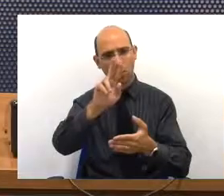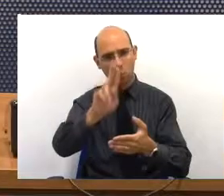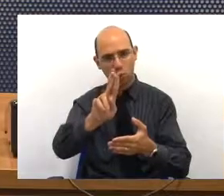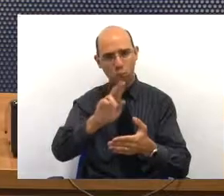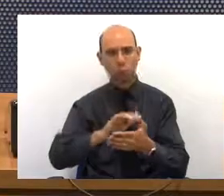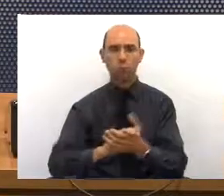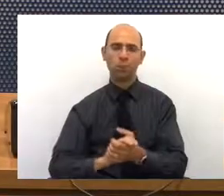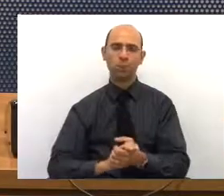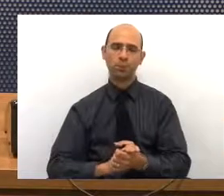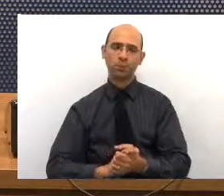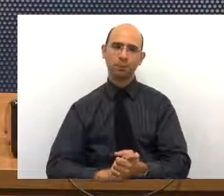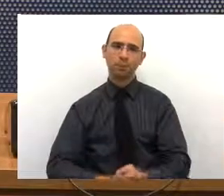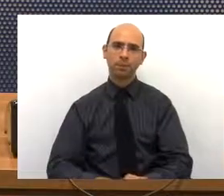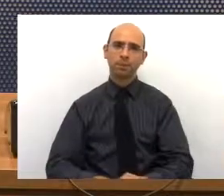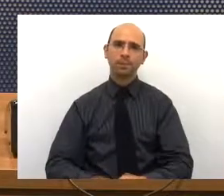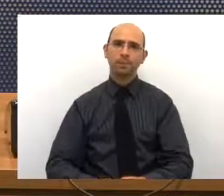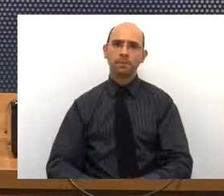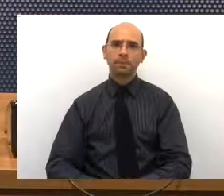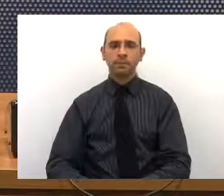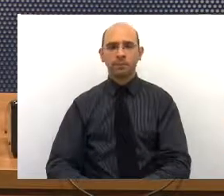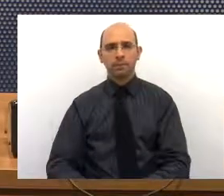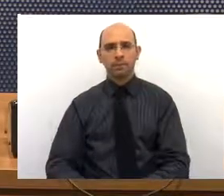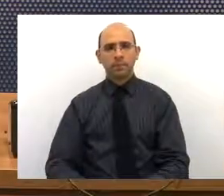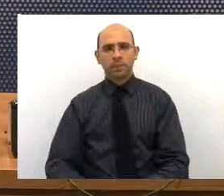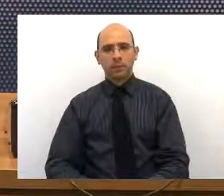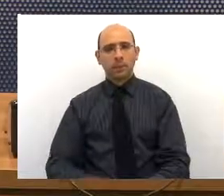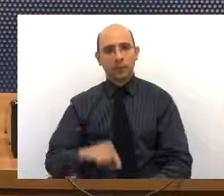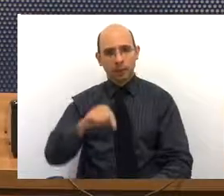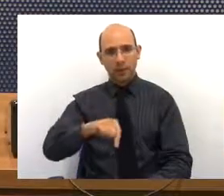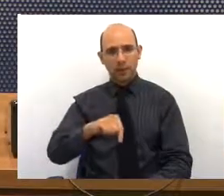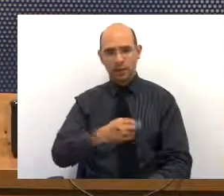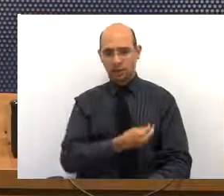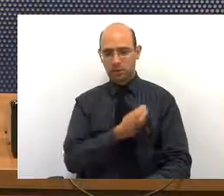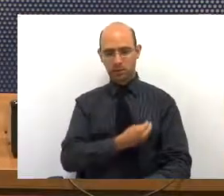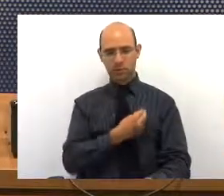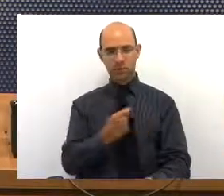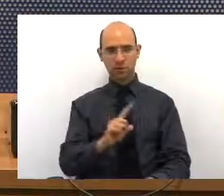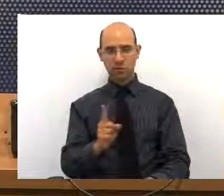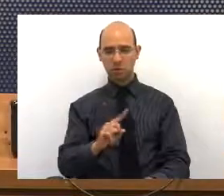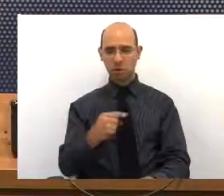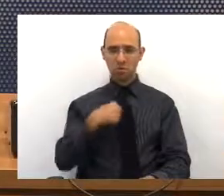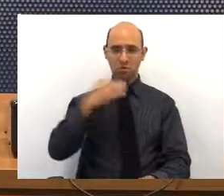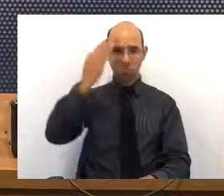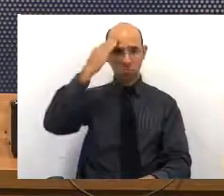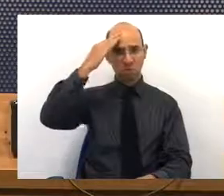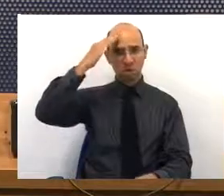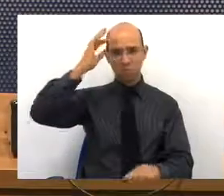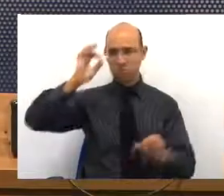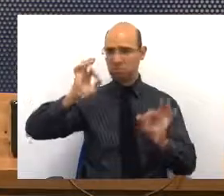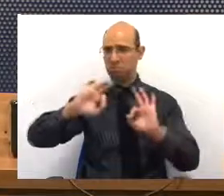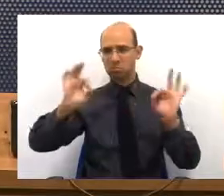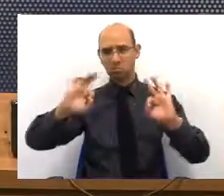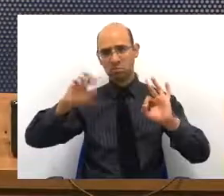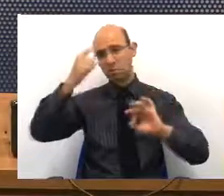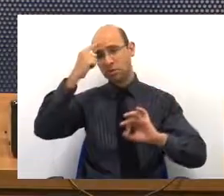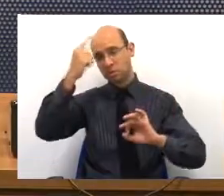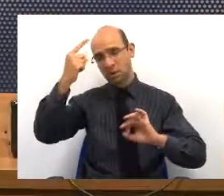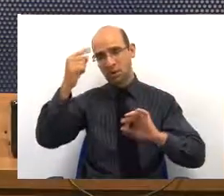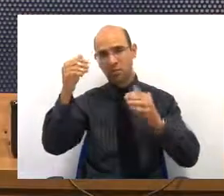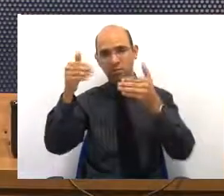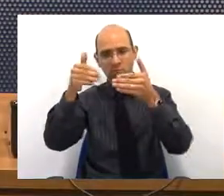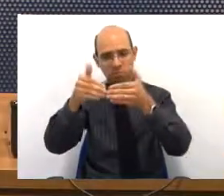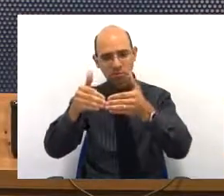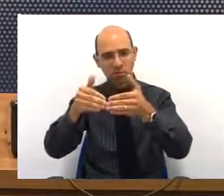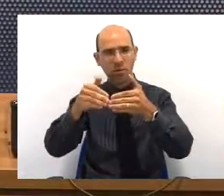Aqui, não existe que eu saiba nenhuma intenção de centralizar o